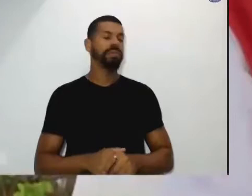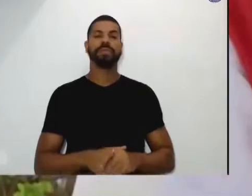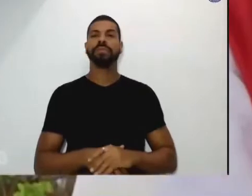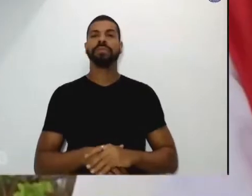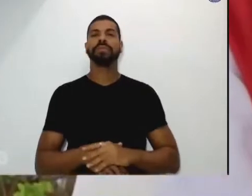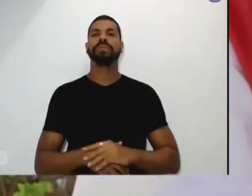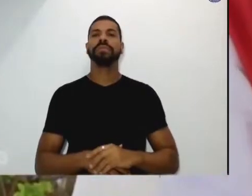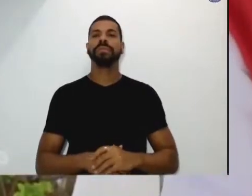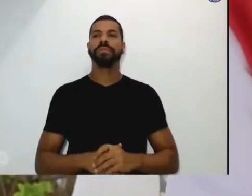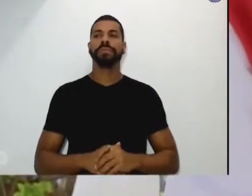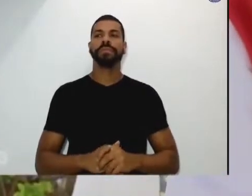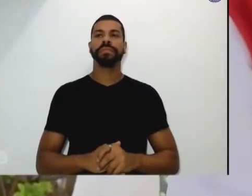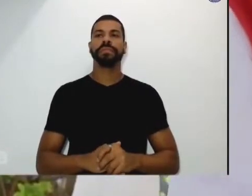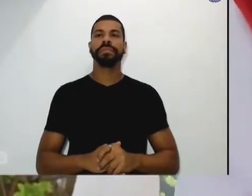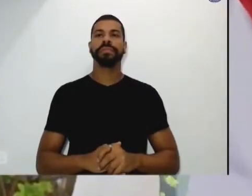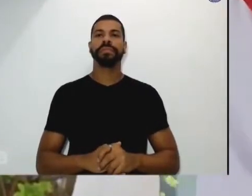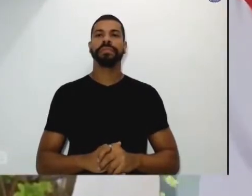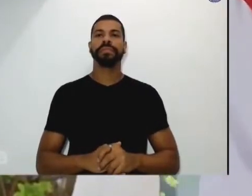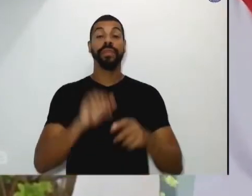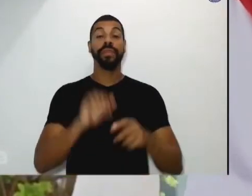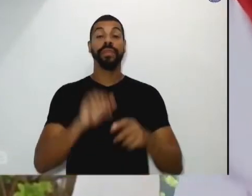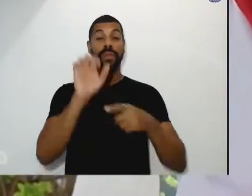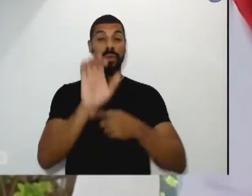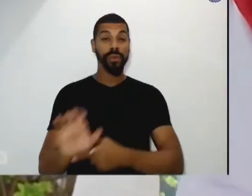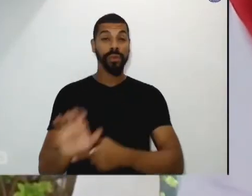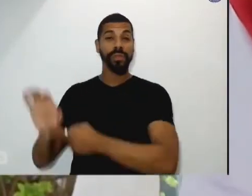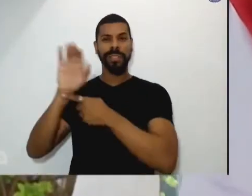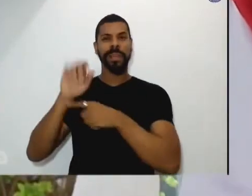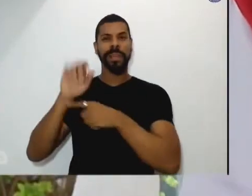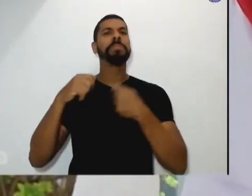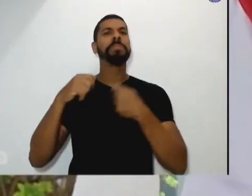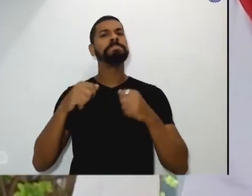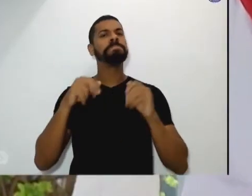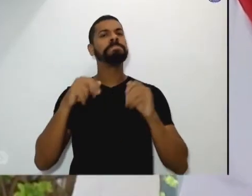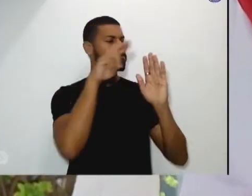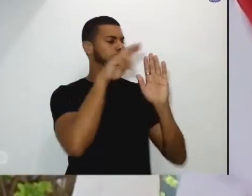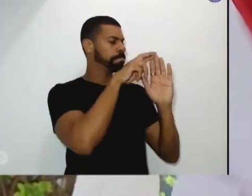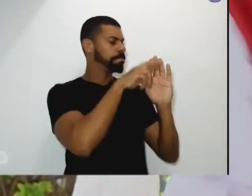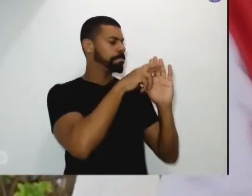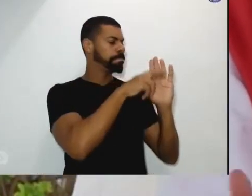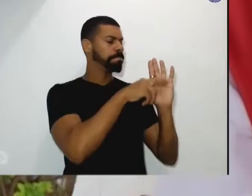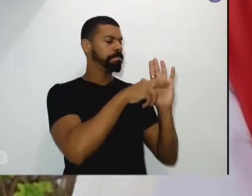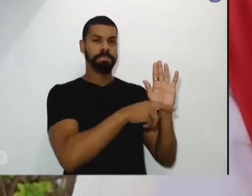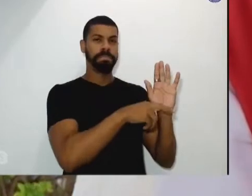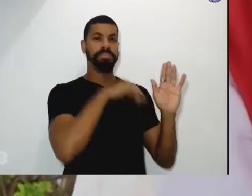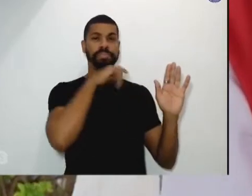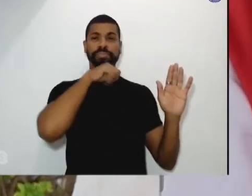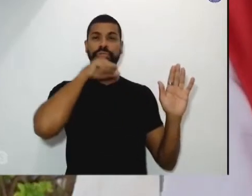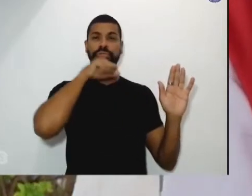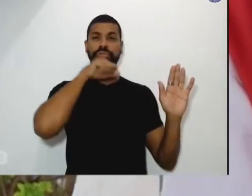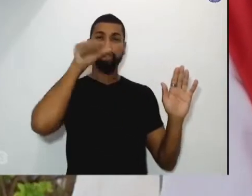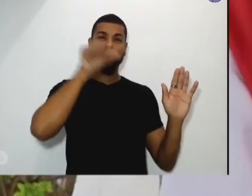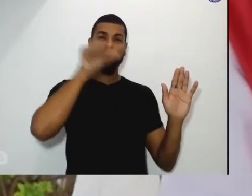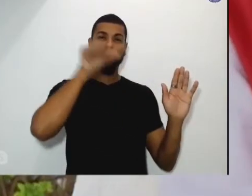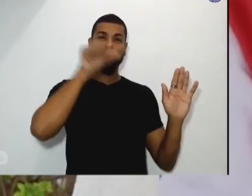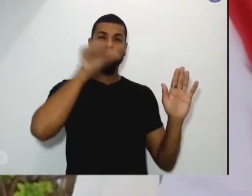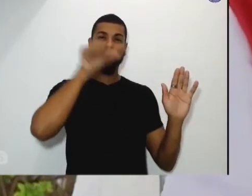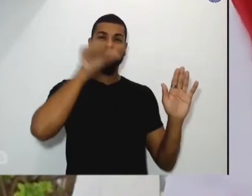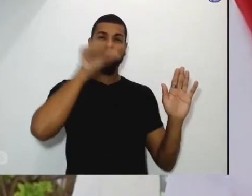O Estado, via de regra, ele prende, piora as pessoas e depois as devolve para a sociedade.